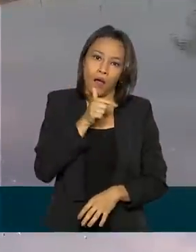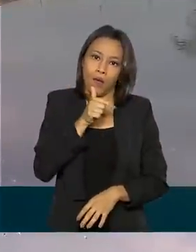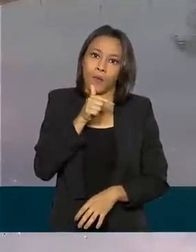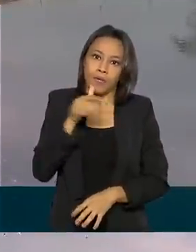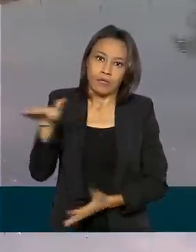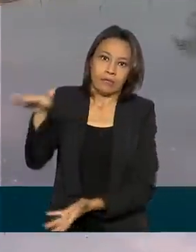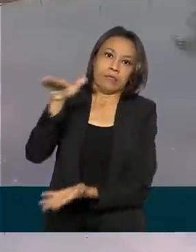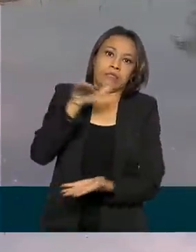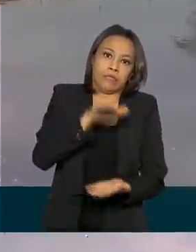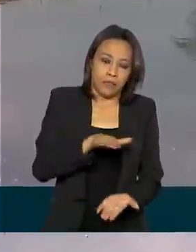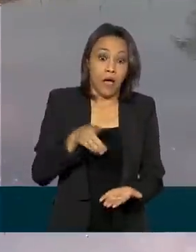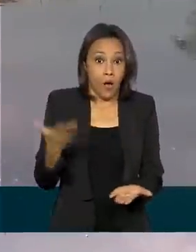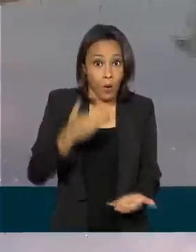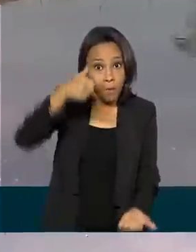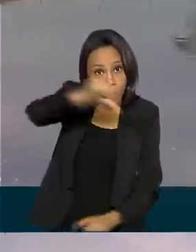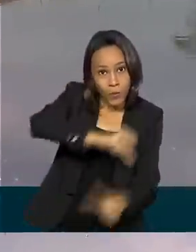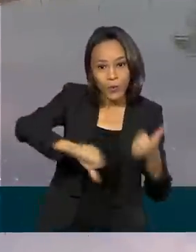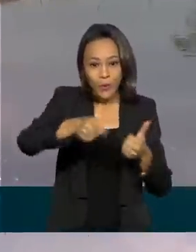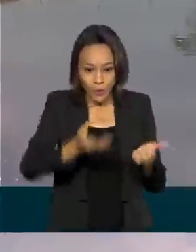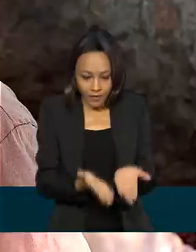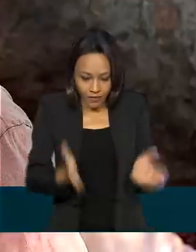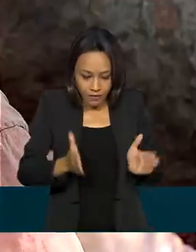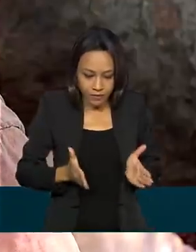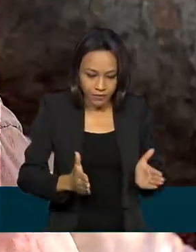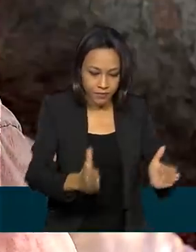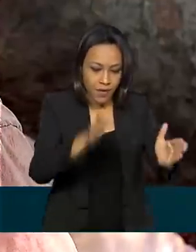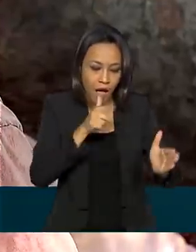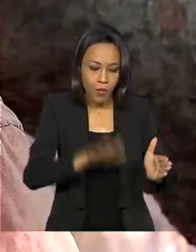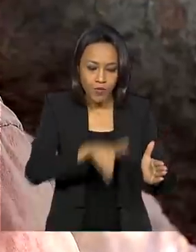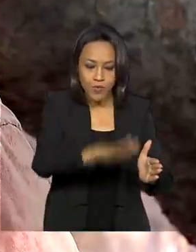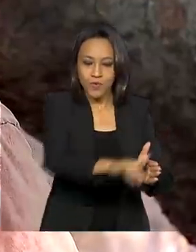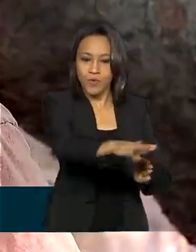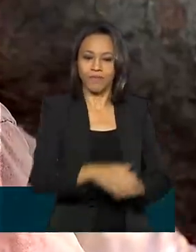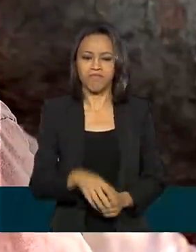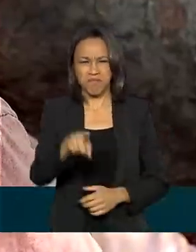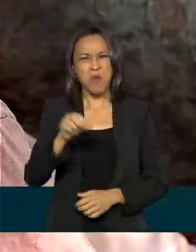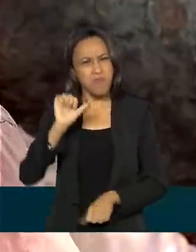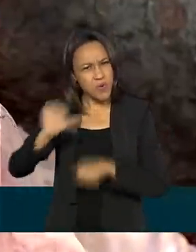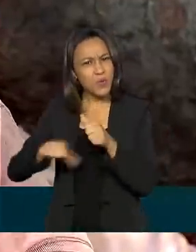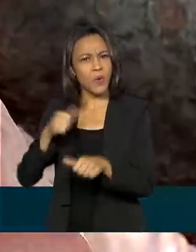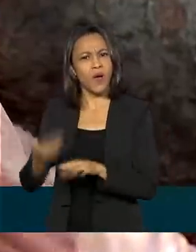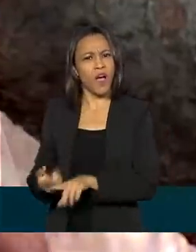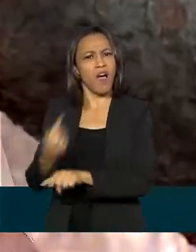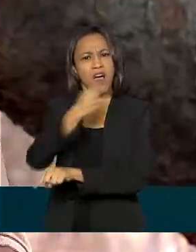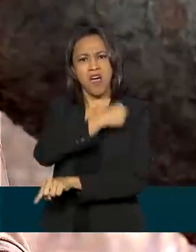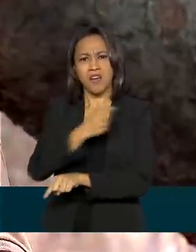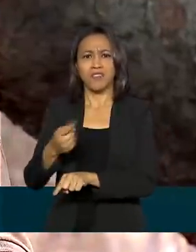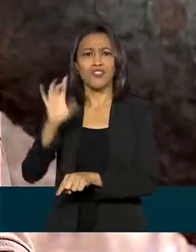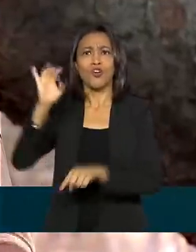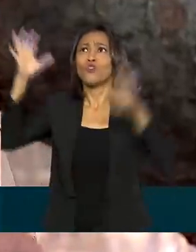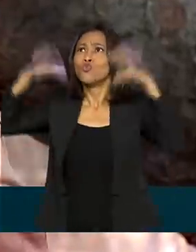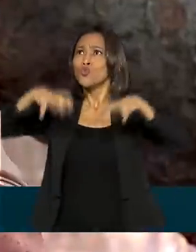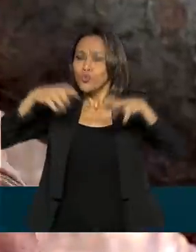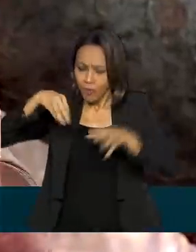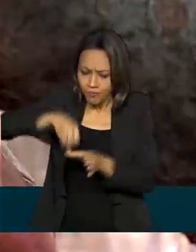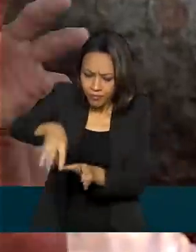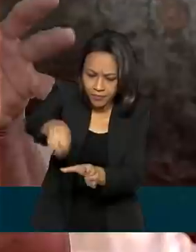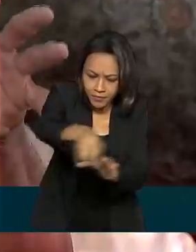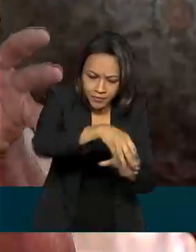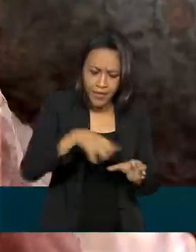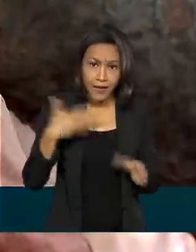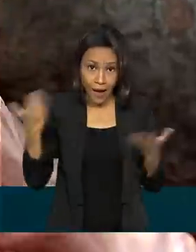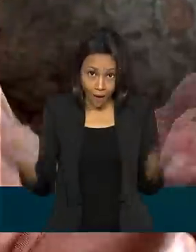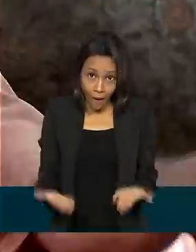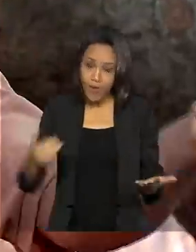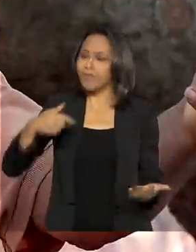situação que mudou com o canal do Sertão Alagoano. Muitas coisas mudaram, porque a gente não plantava só para uma época do inverno. E agora o cara planta o horário